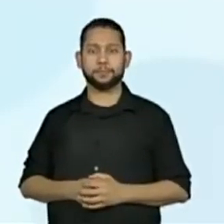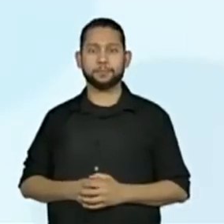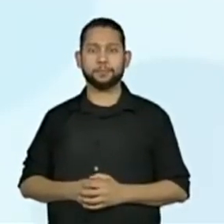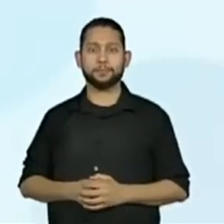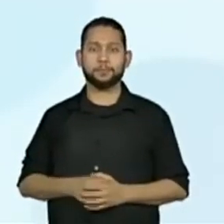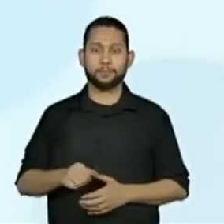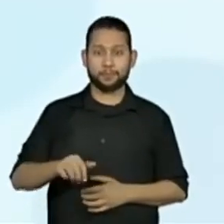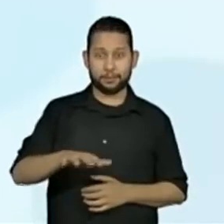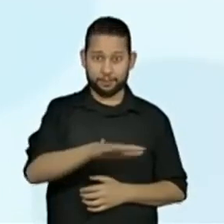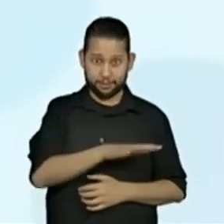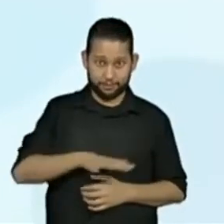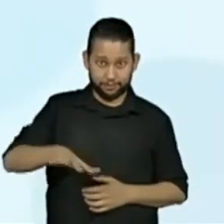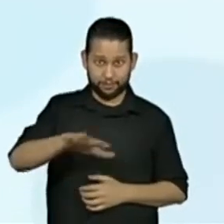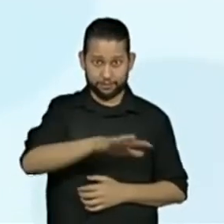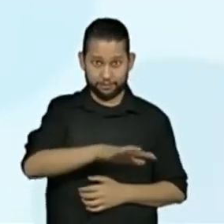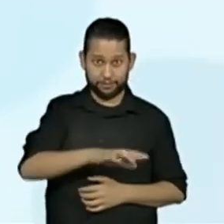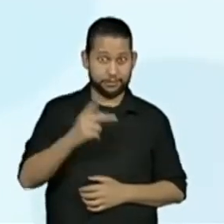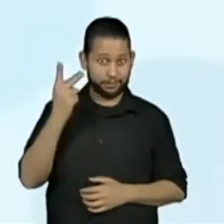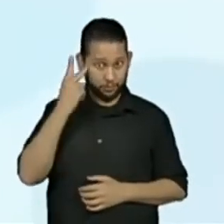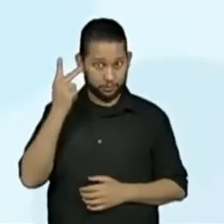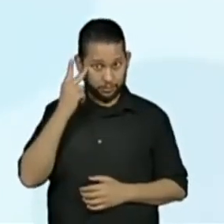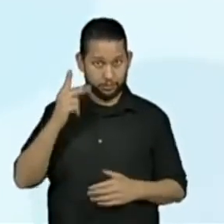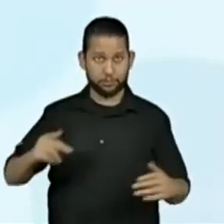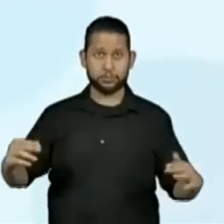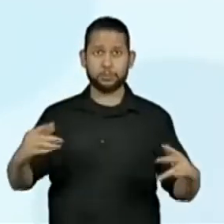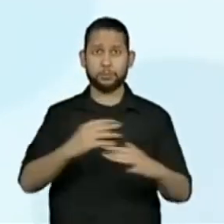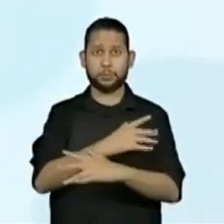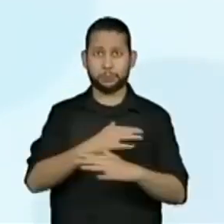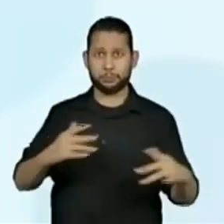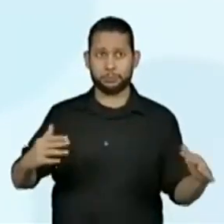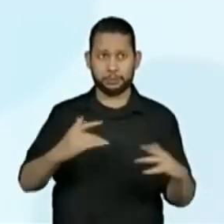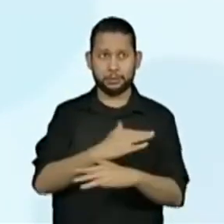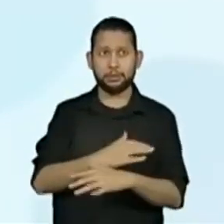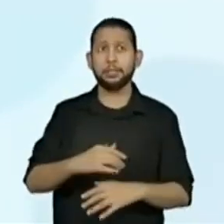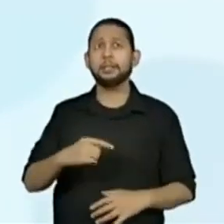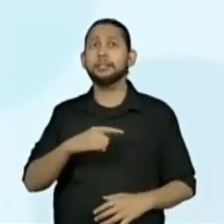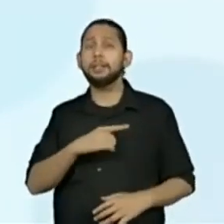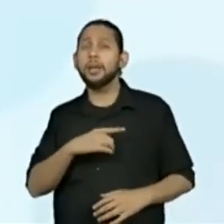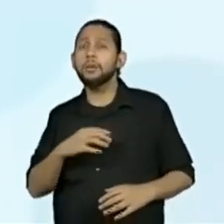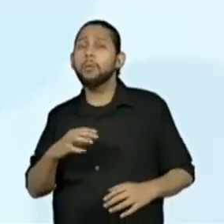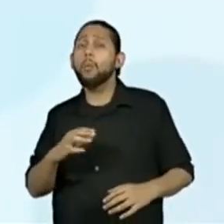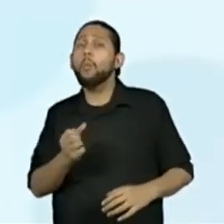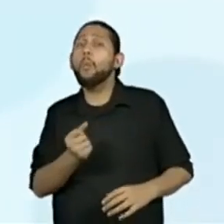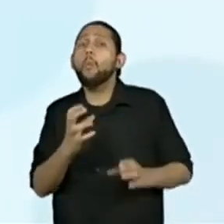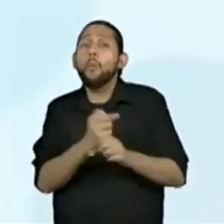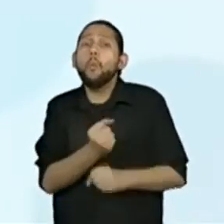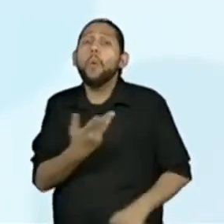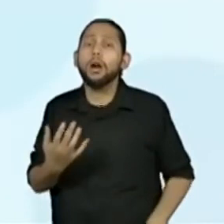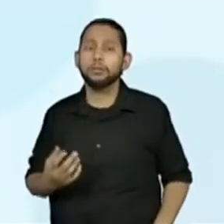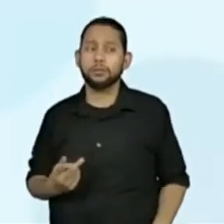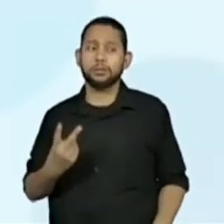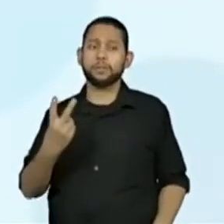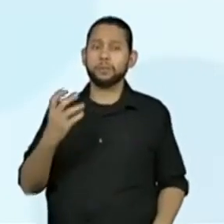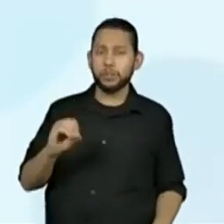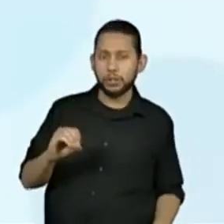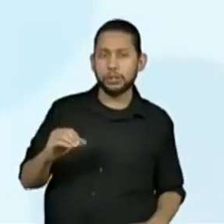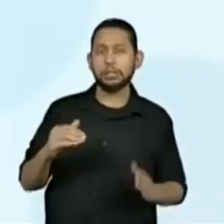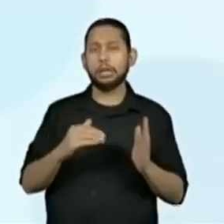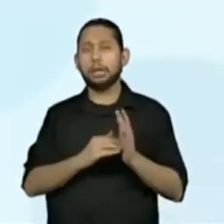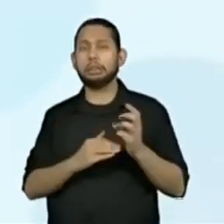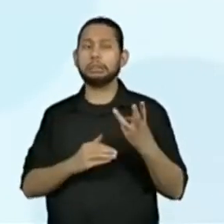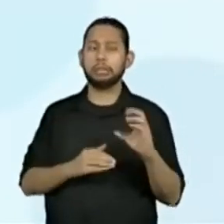Na área urbana de São Paulo, por exemplo, existem apenas cerca de 20 a 30